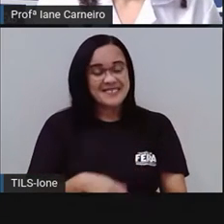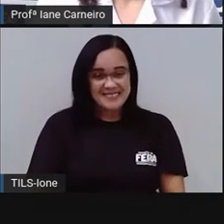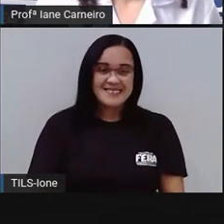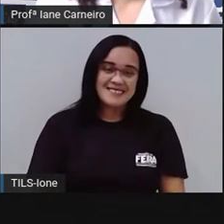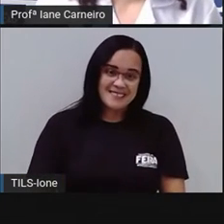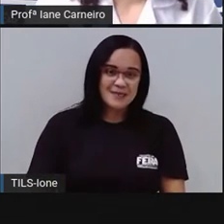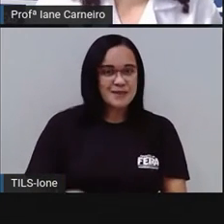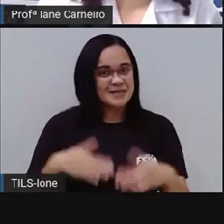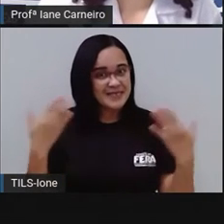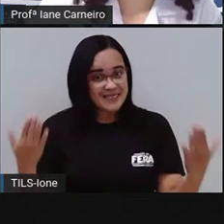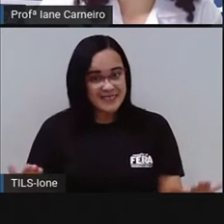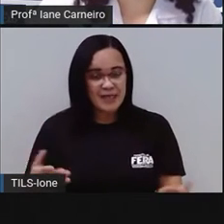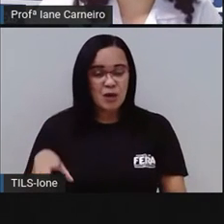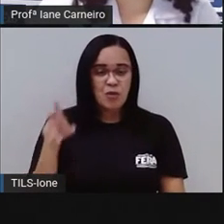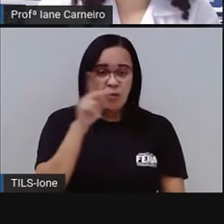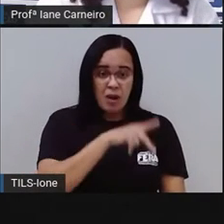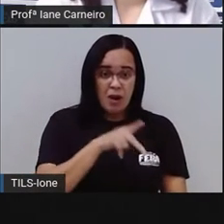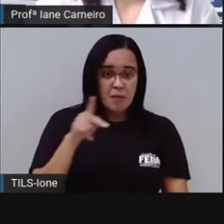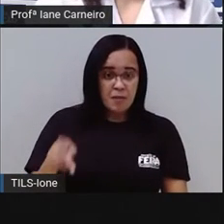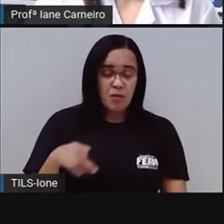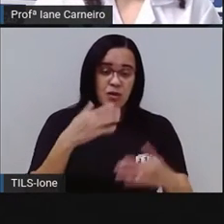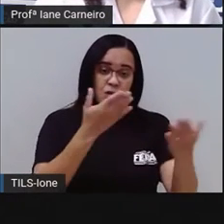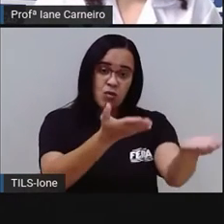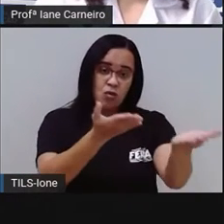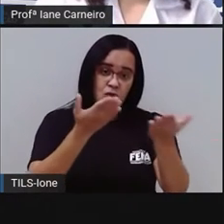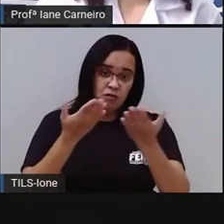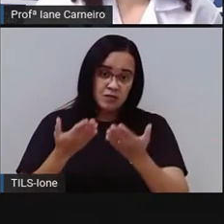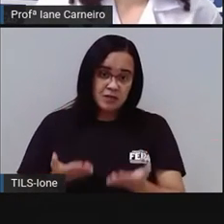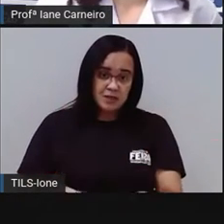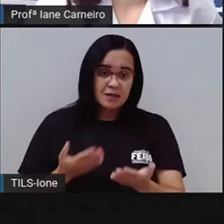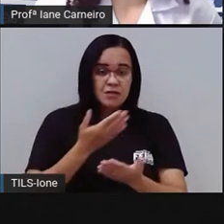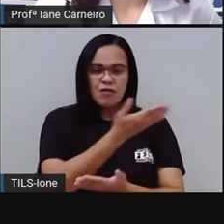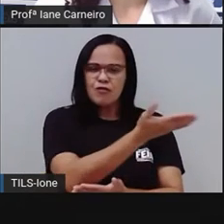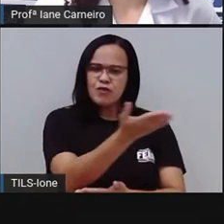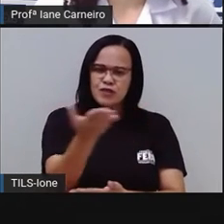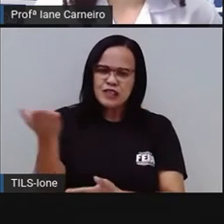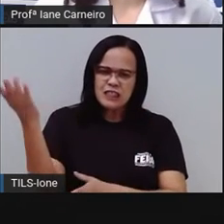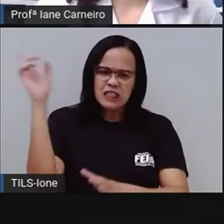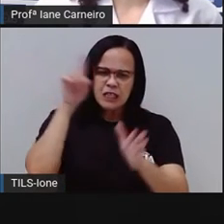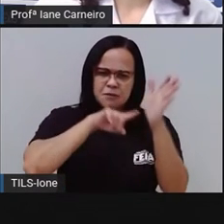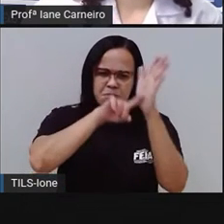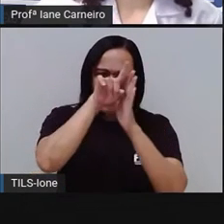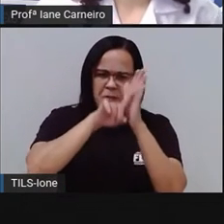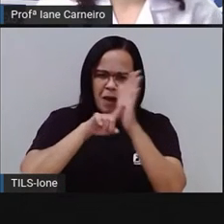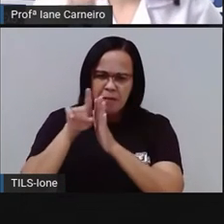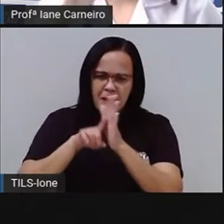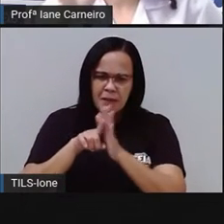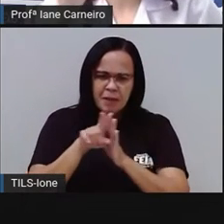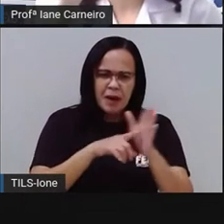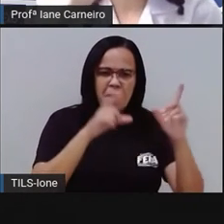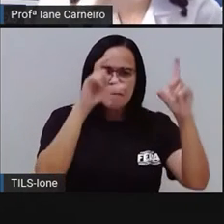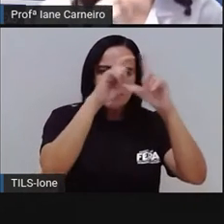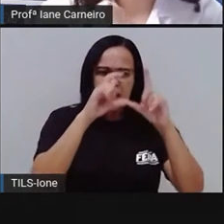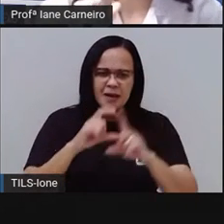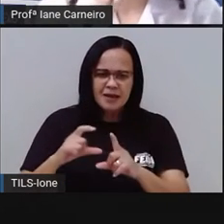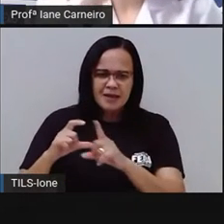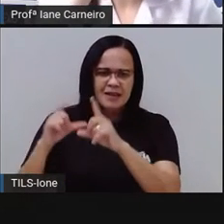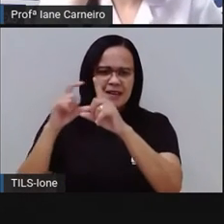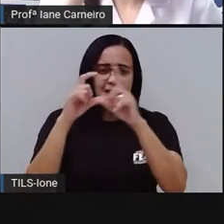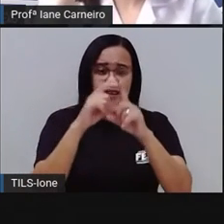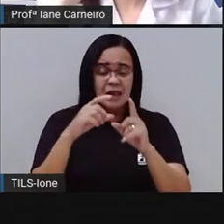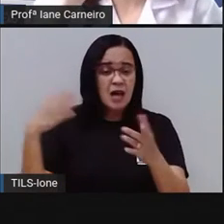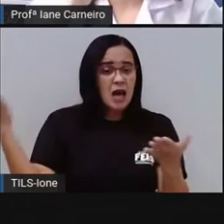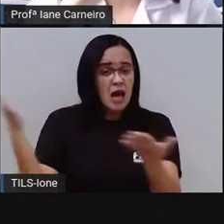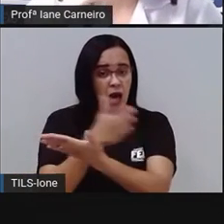E aí, ó, a Pró quer convidar vocês para a gente analisar algumas palavras, né? A gente, a Pró recortou, retirou do livro